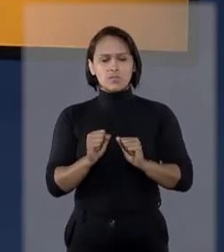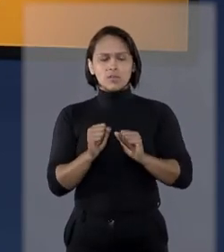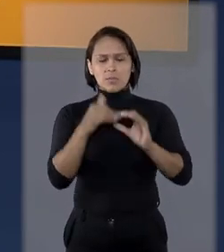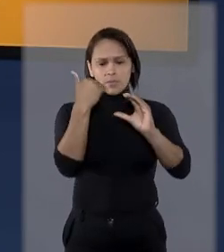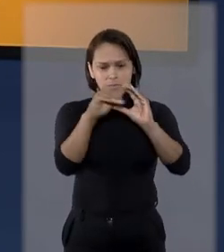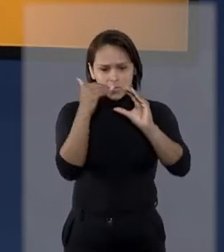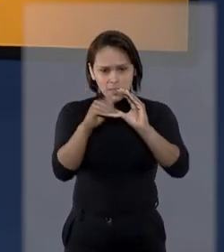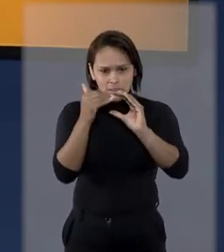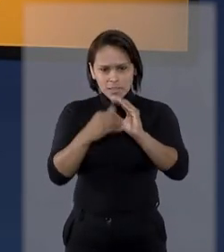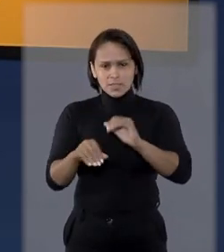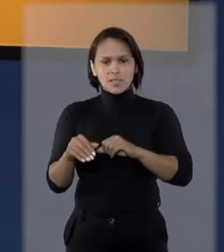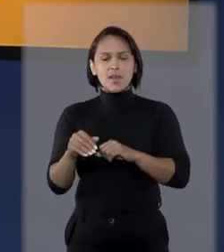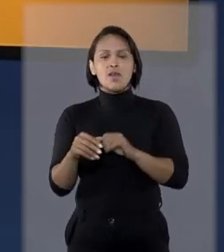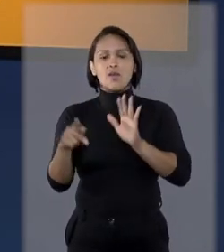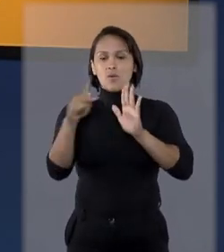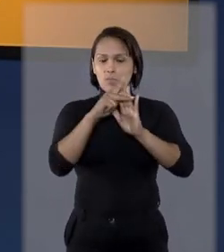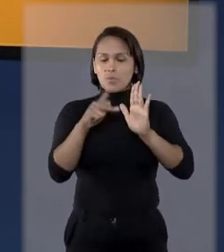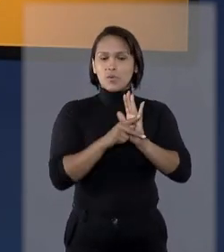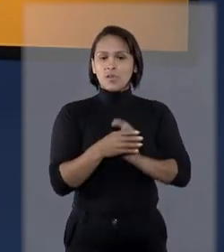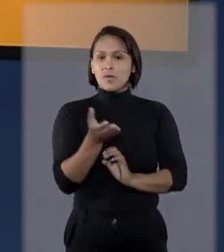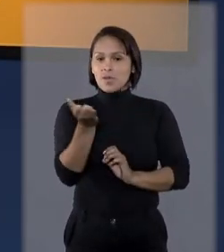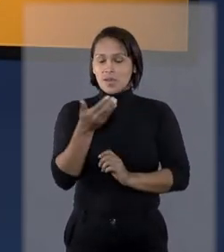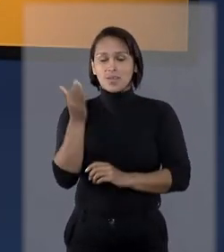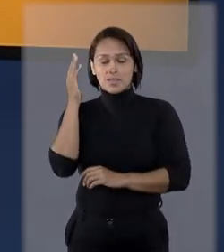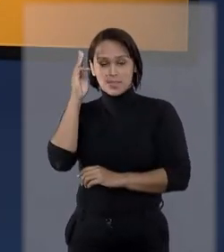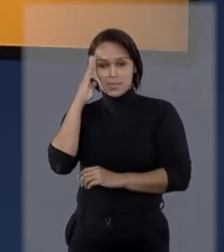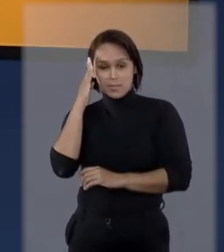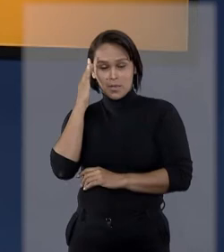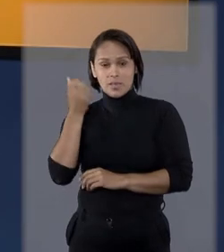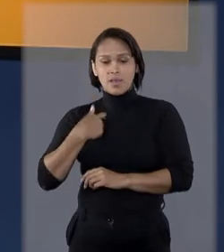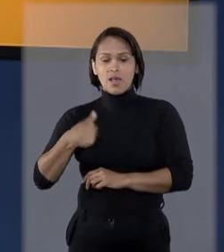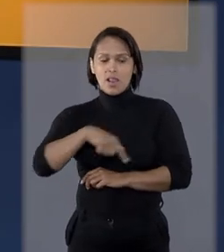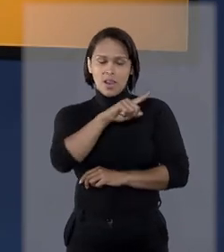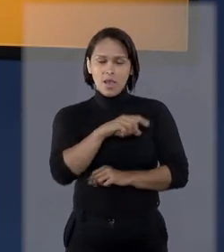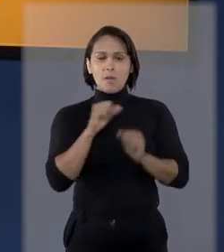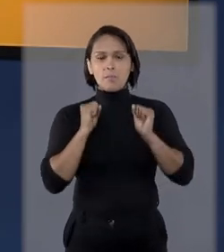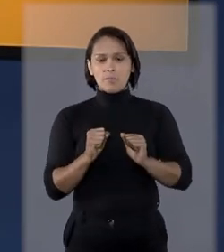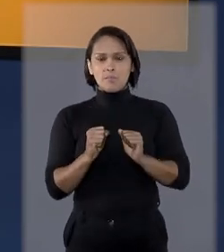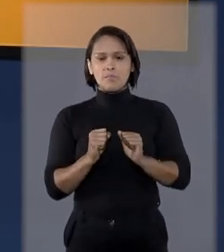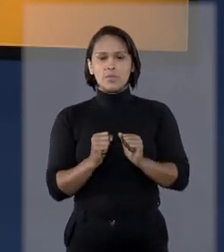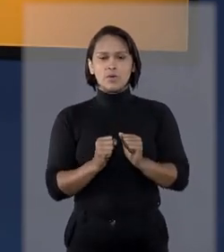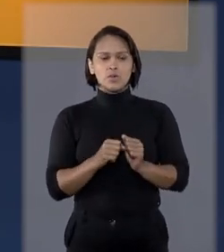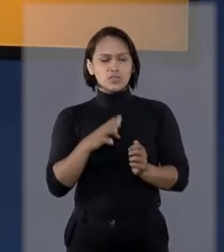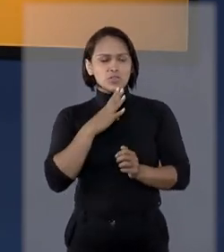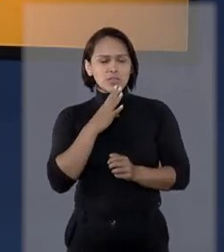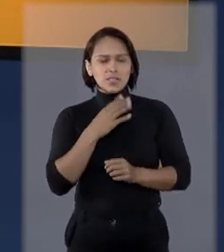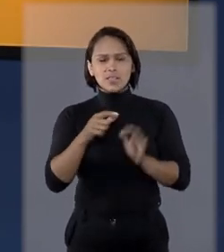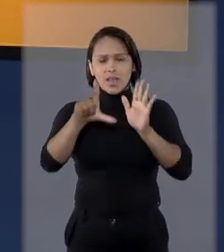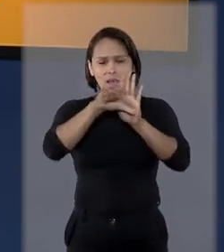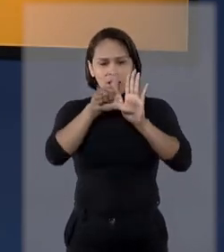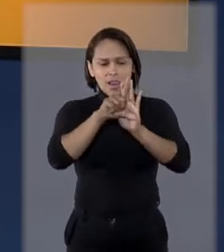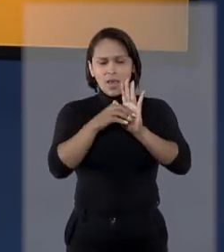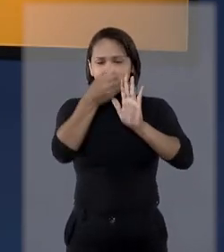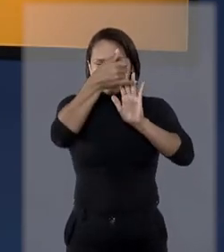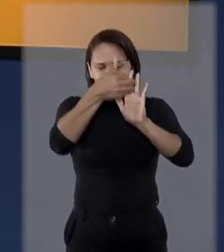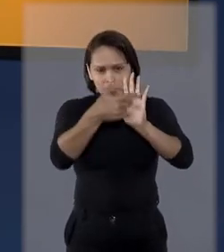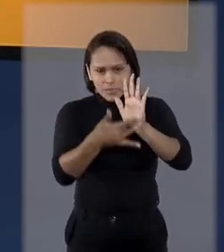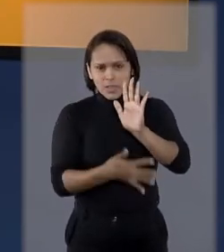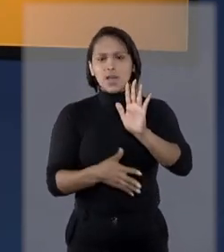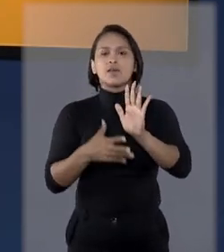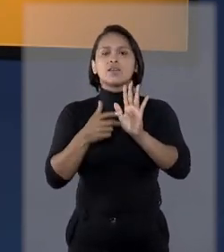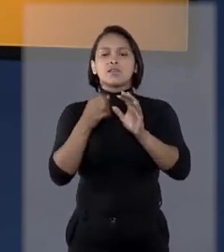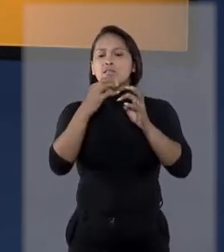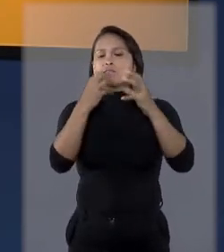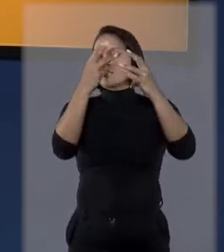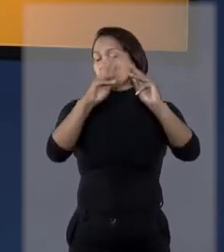possível acessar o programa Quer Saber. Lá você pode conhecer as situações previstas em lei que podem suspender